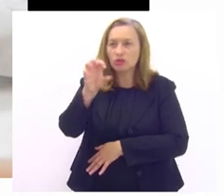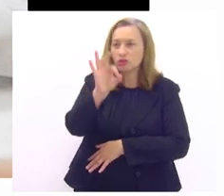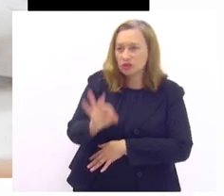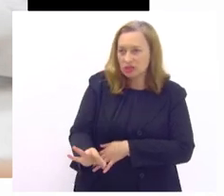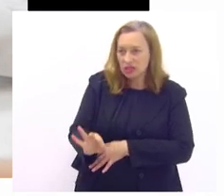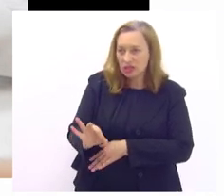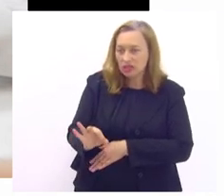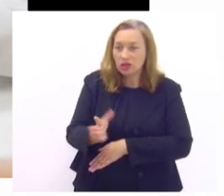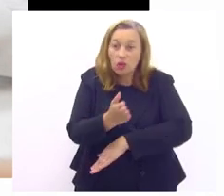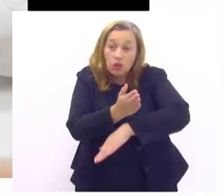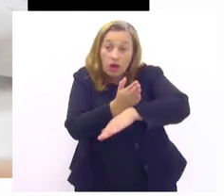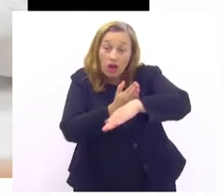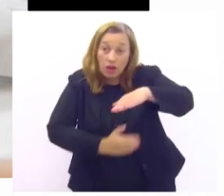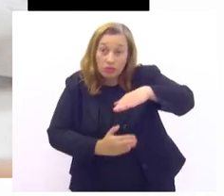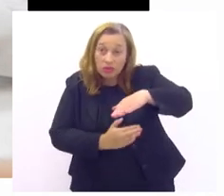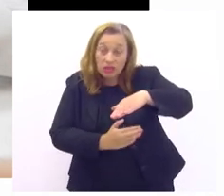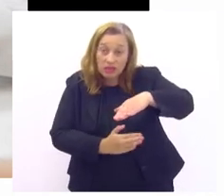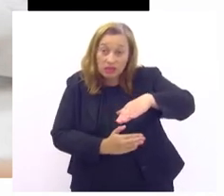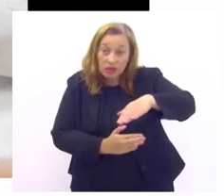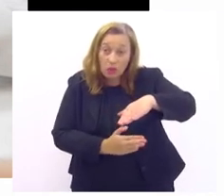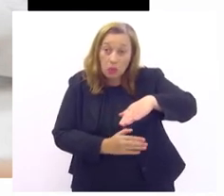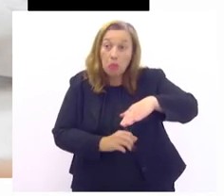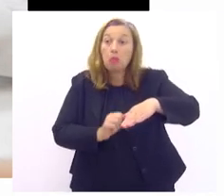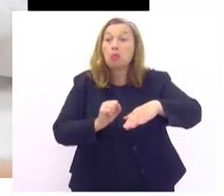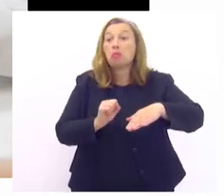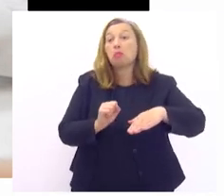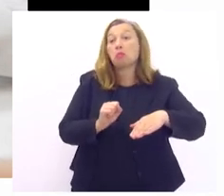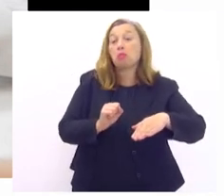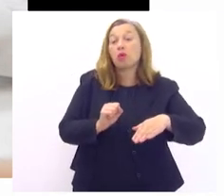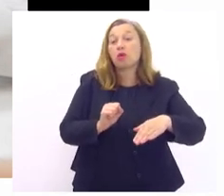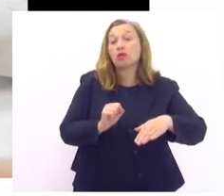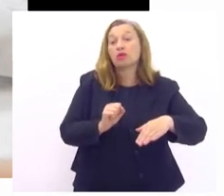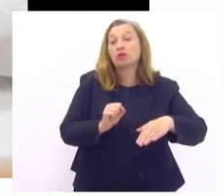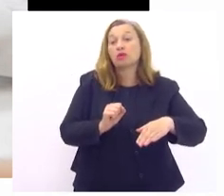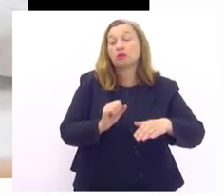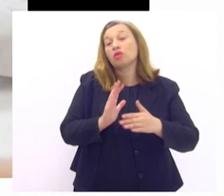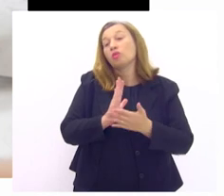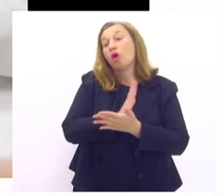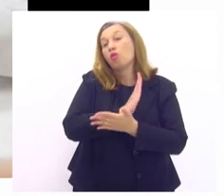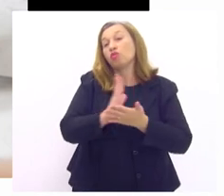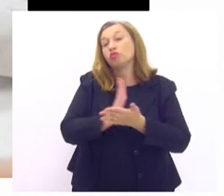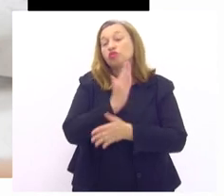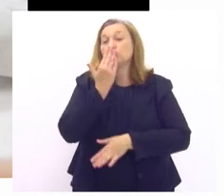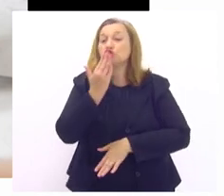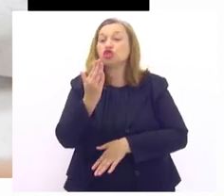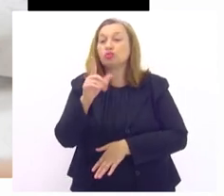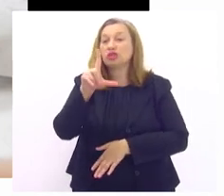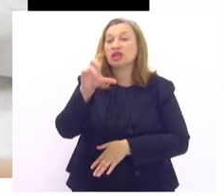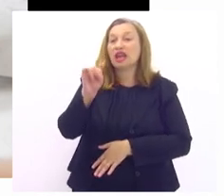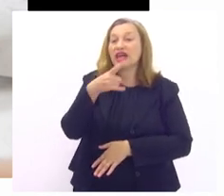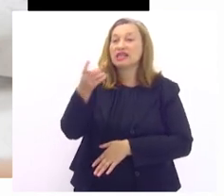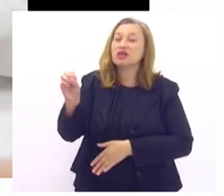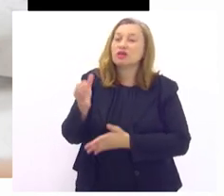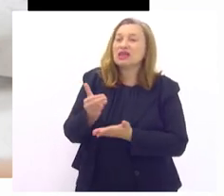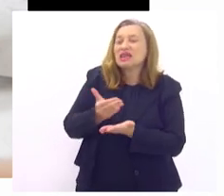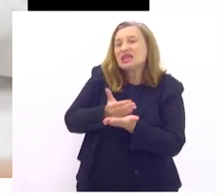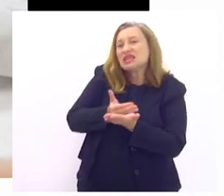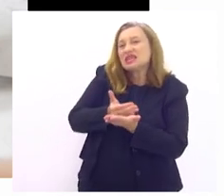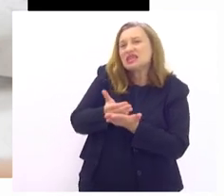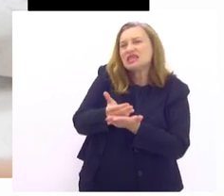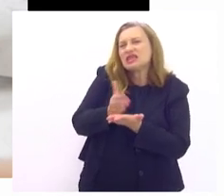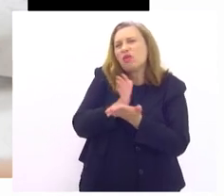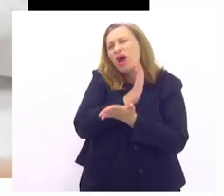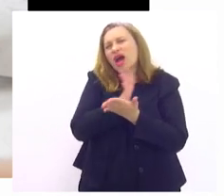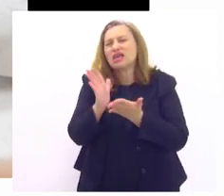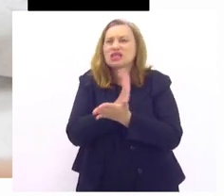amputações elas são precedidas por algum tipo de lesão que começam lá às vezes muitas das